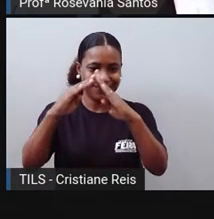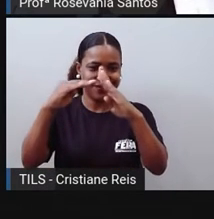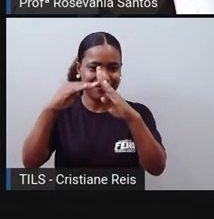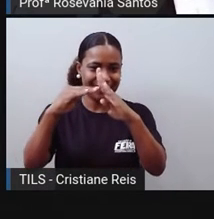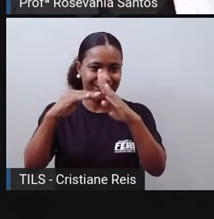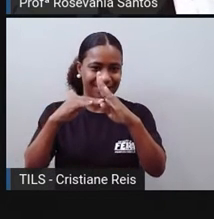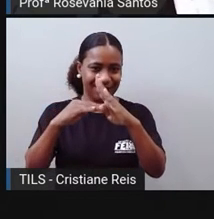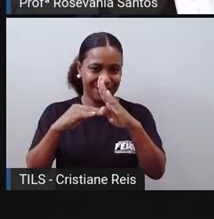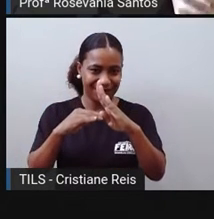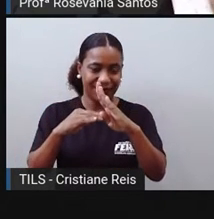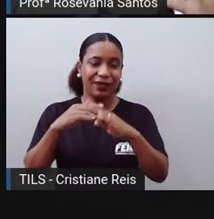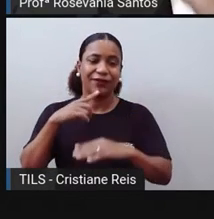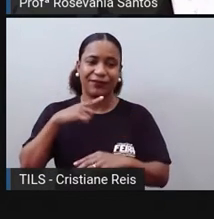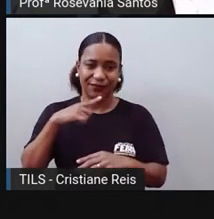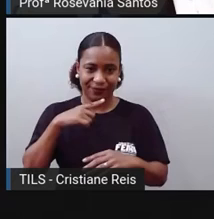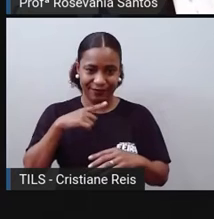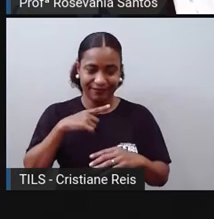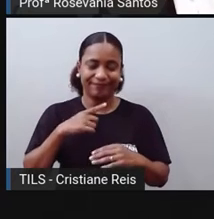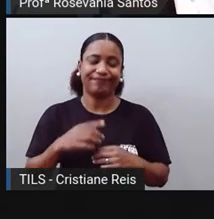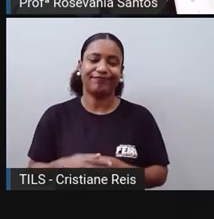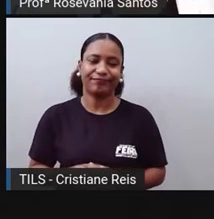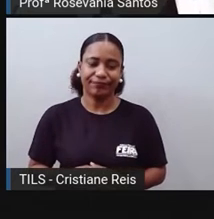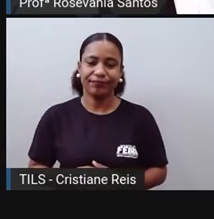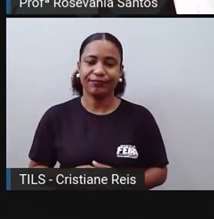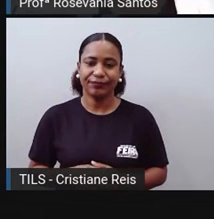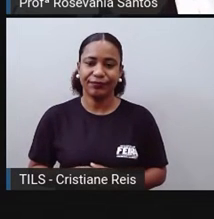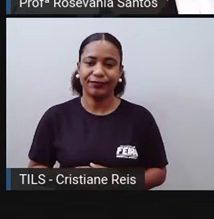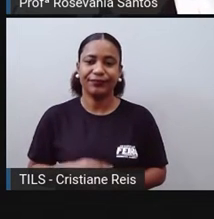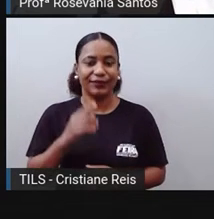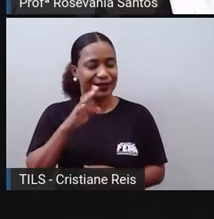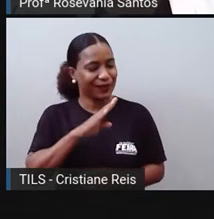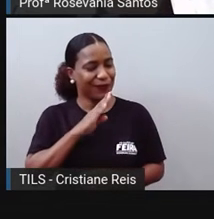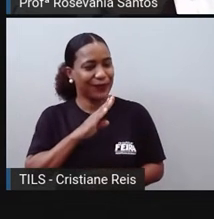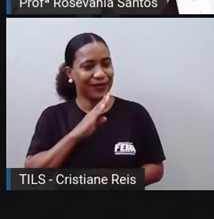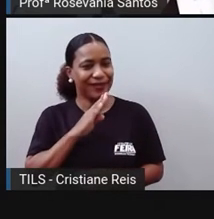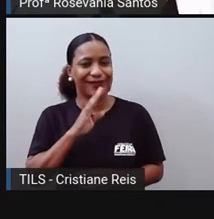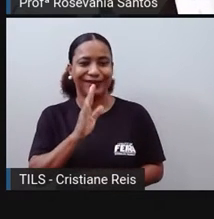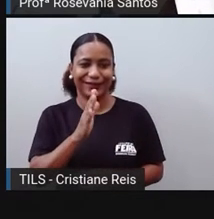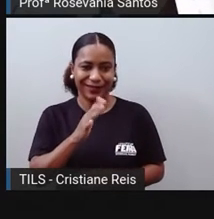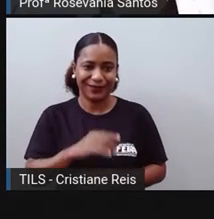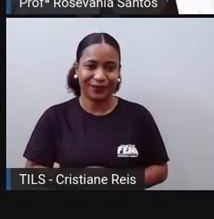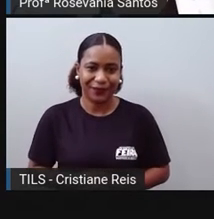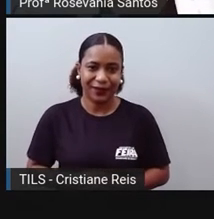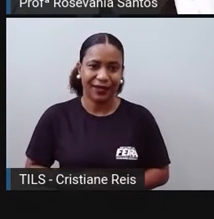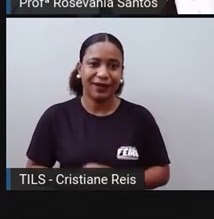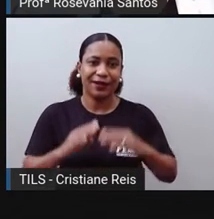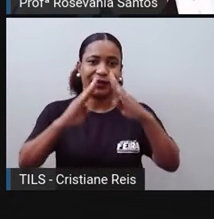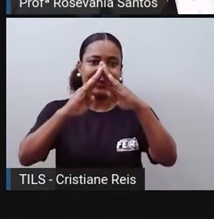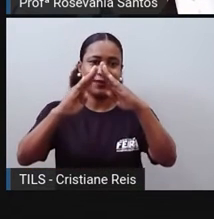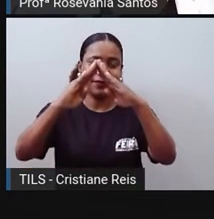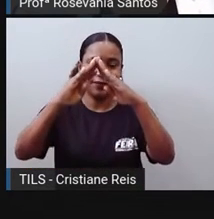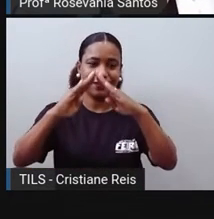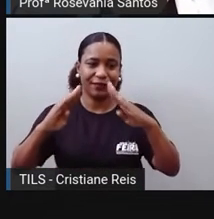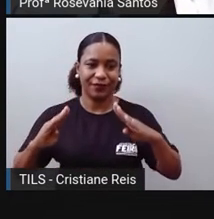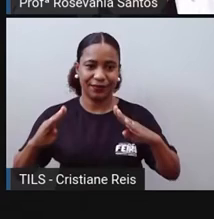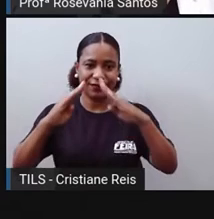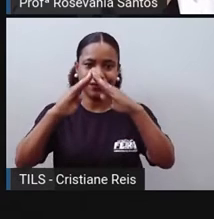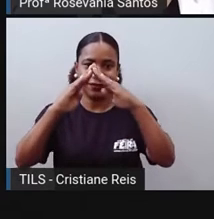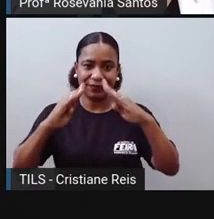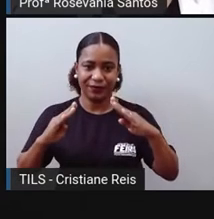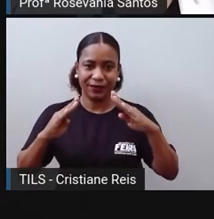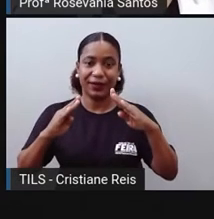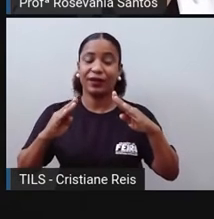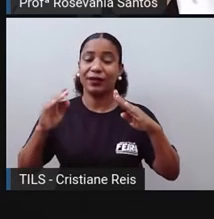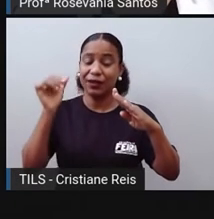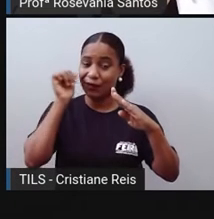Que todo mundo já sabe, vocês já devem estar bem craquezinhos nisso, que ela é dividida, né? De um lado, eu tenho uma